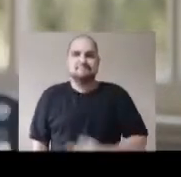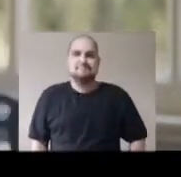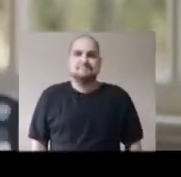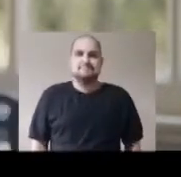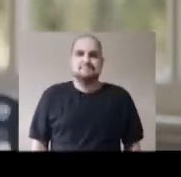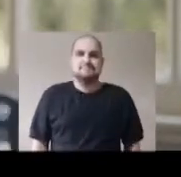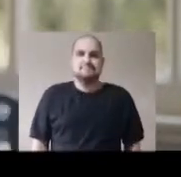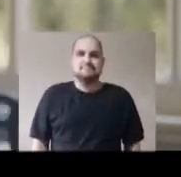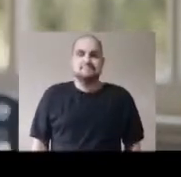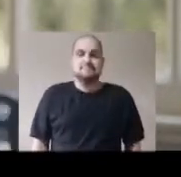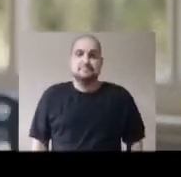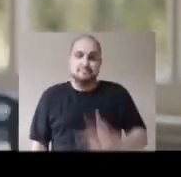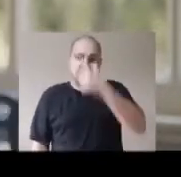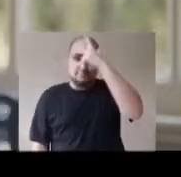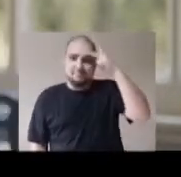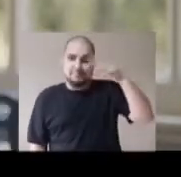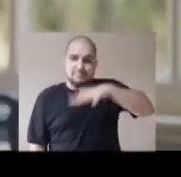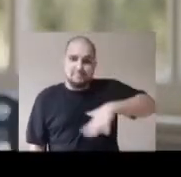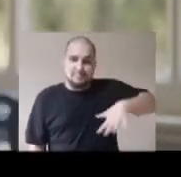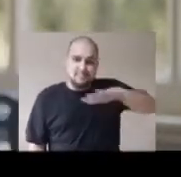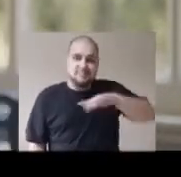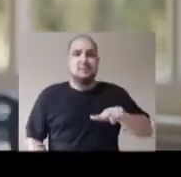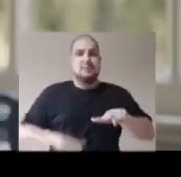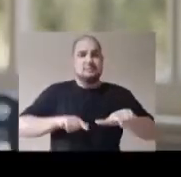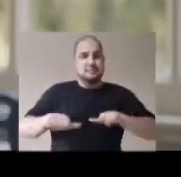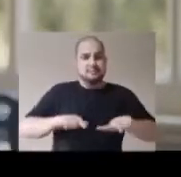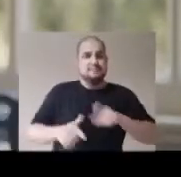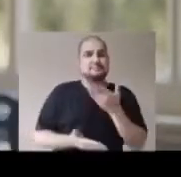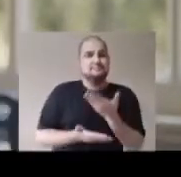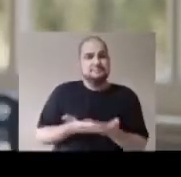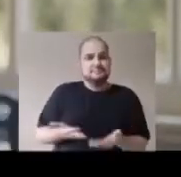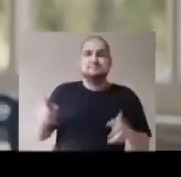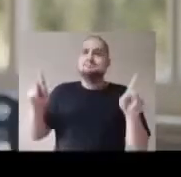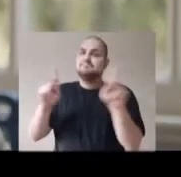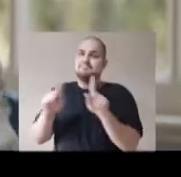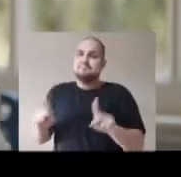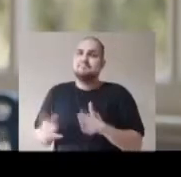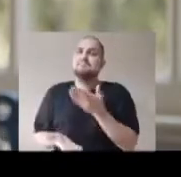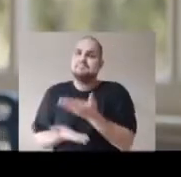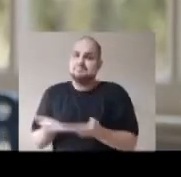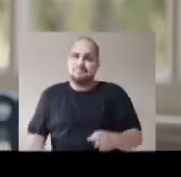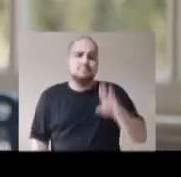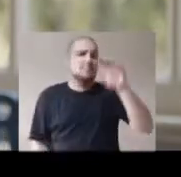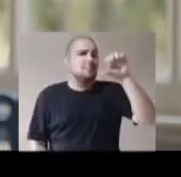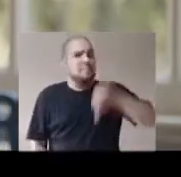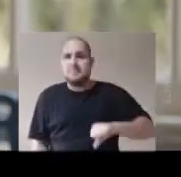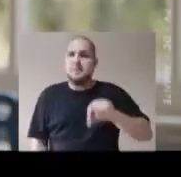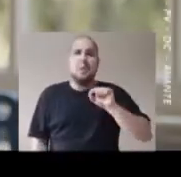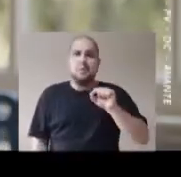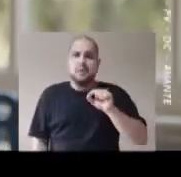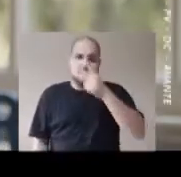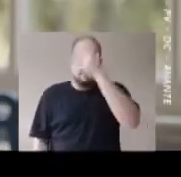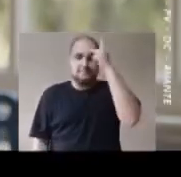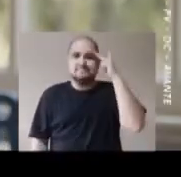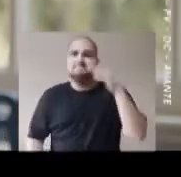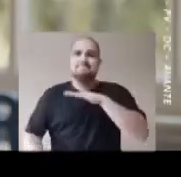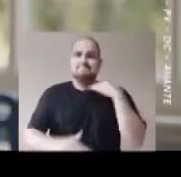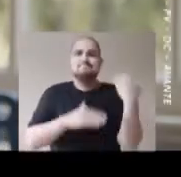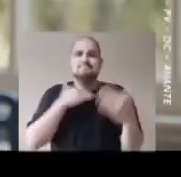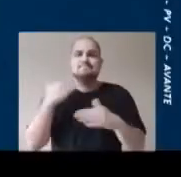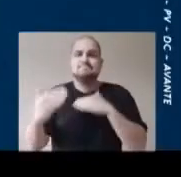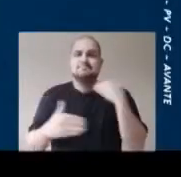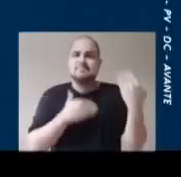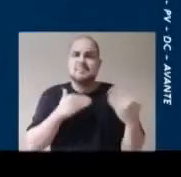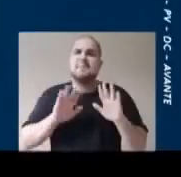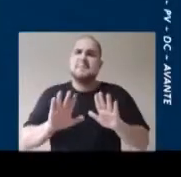difícil para todos nós cariocas. As pessoas perdendo a sua renda, a sua paz e, pior que isso, muitos perdendo as